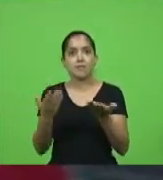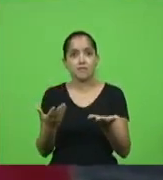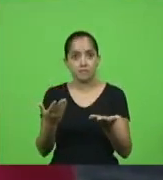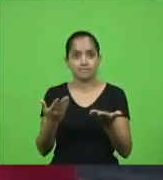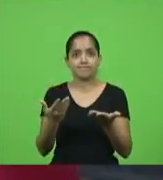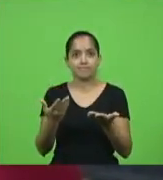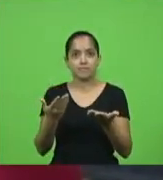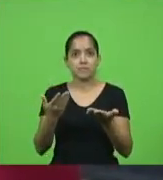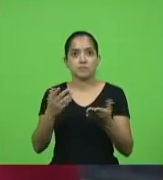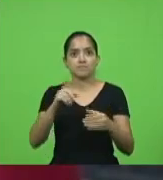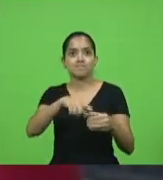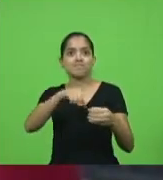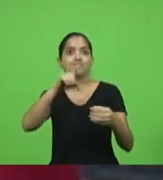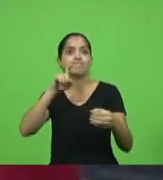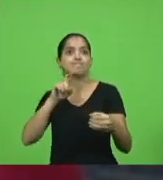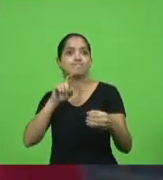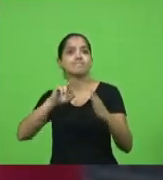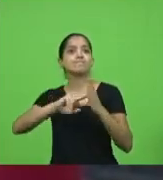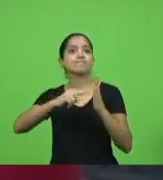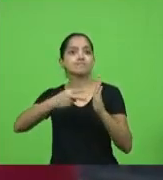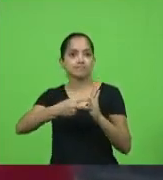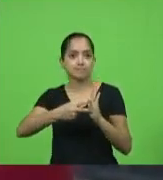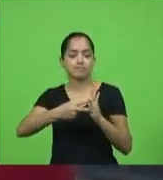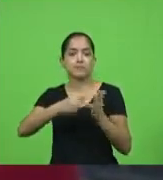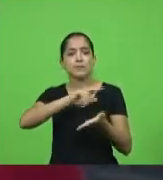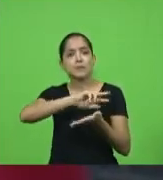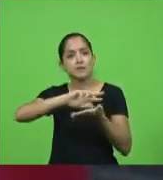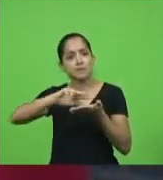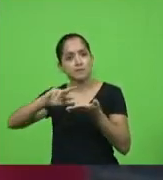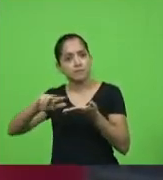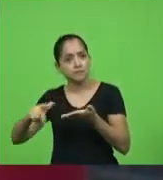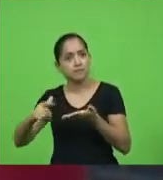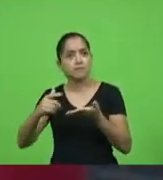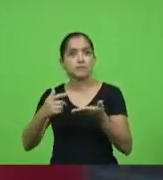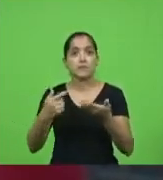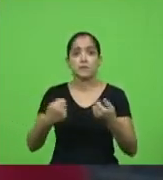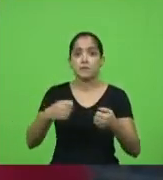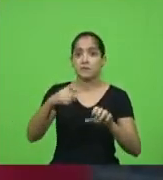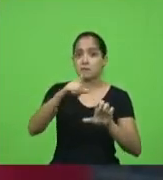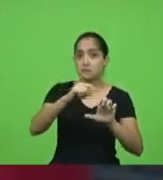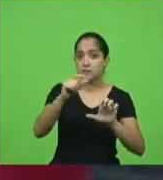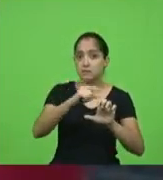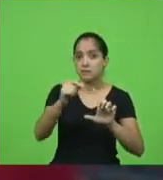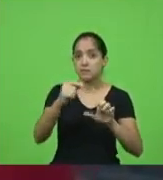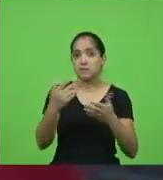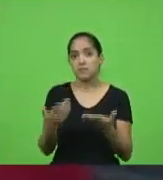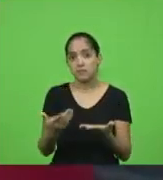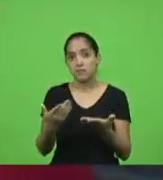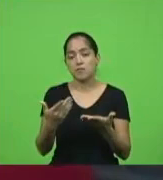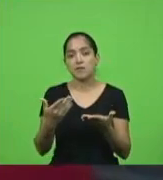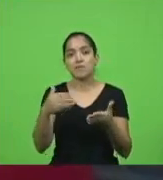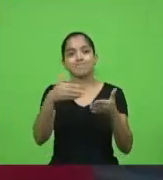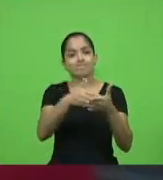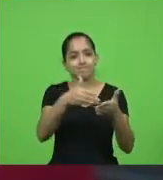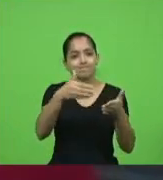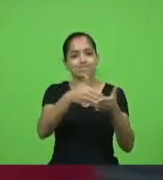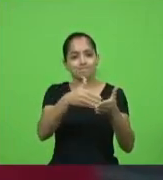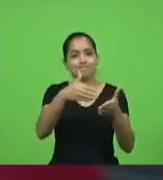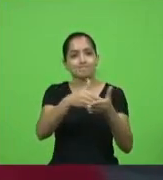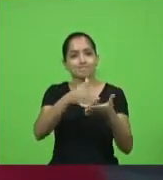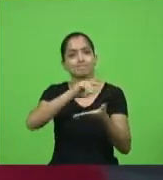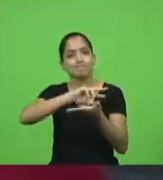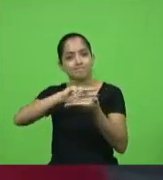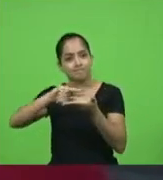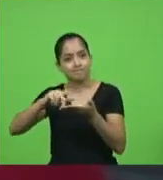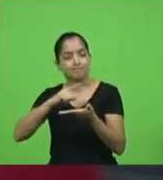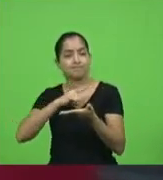independência muitos motivos nos levam a empreender para as mulheres assim como os obstáculos diferentes também